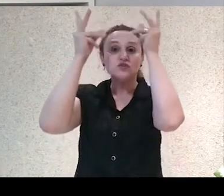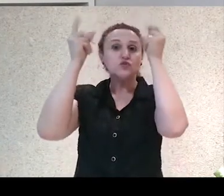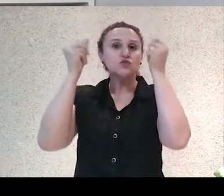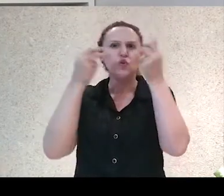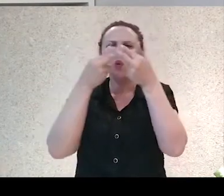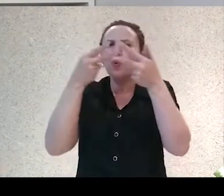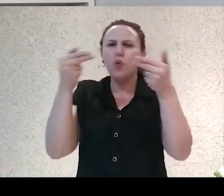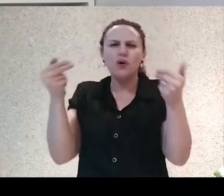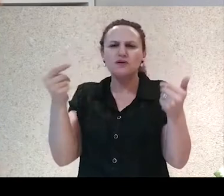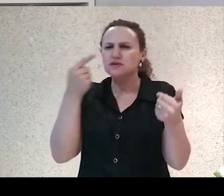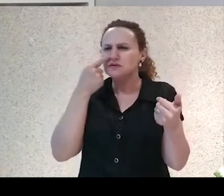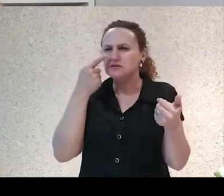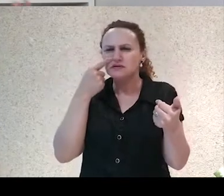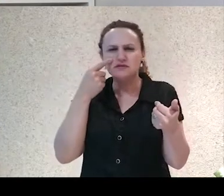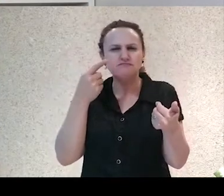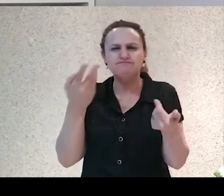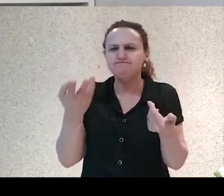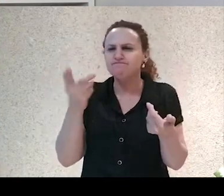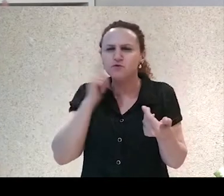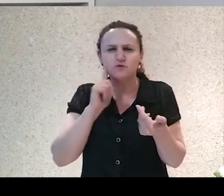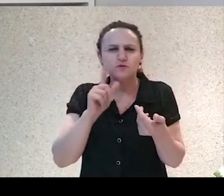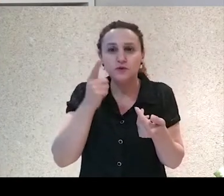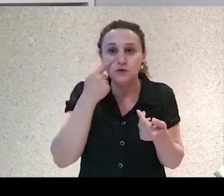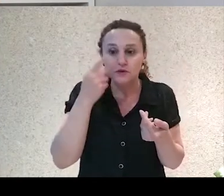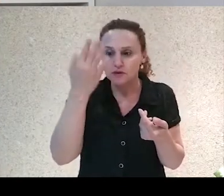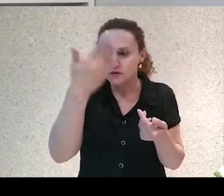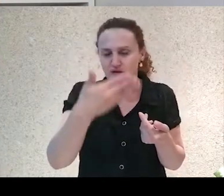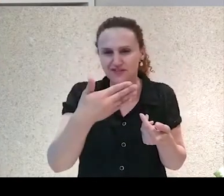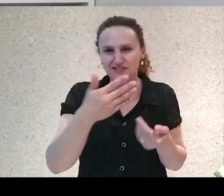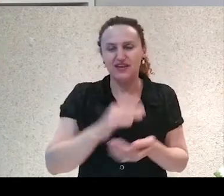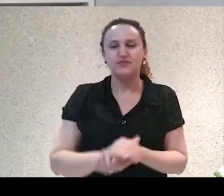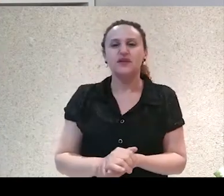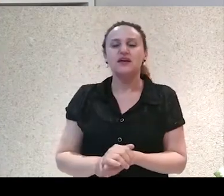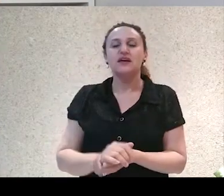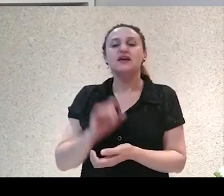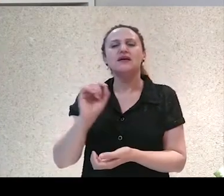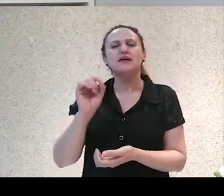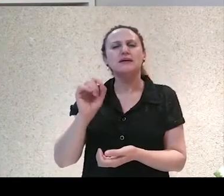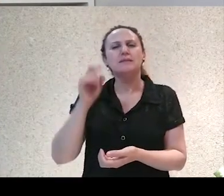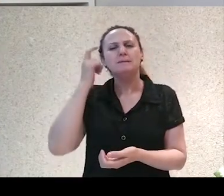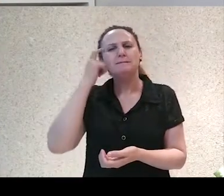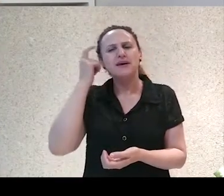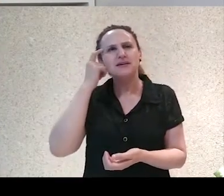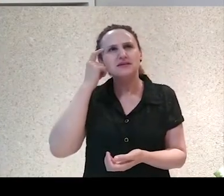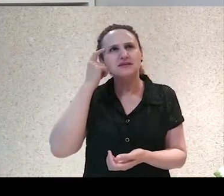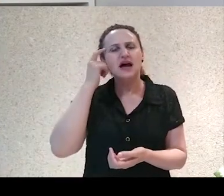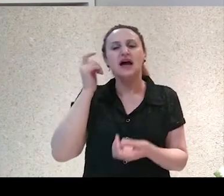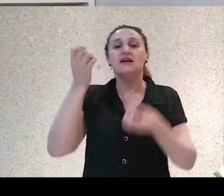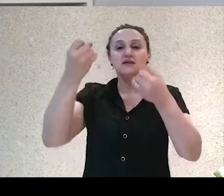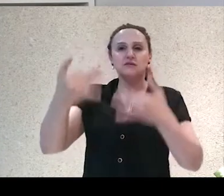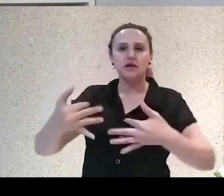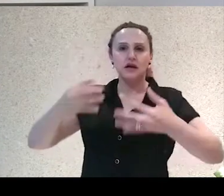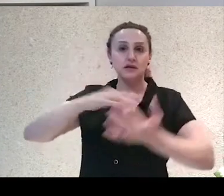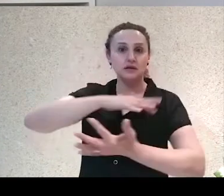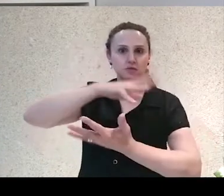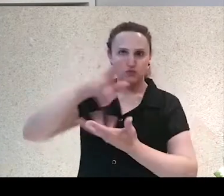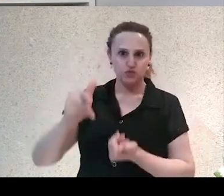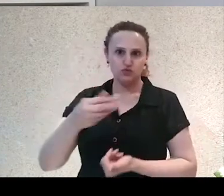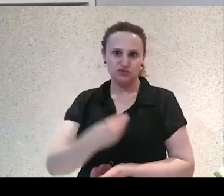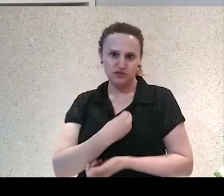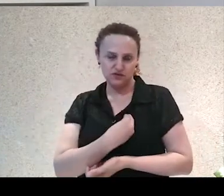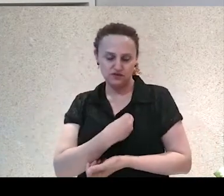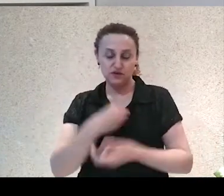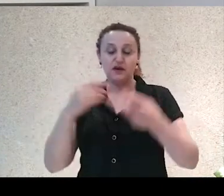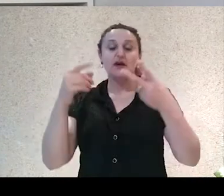em lendas, em mitos, em deuses que tentassem explicar o mundo em que a gente vivia, A segunda